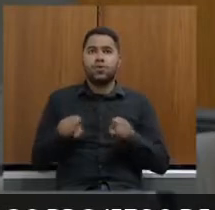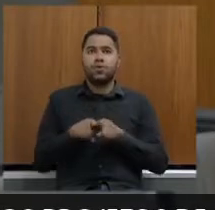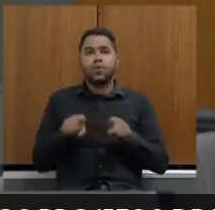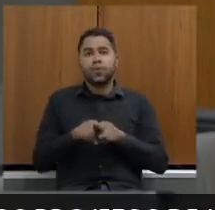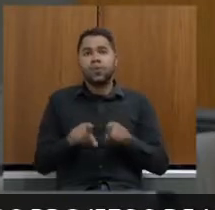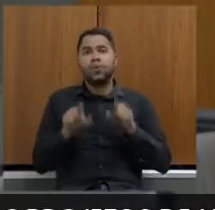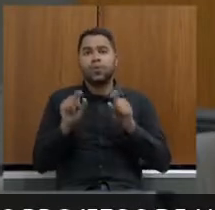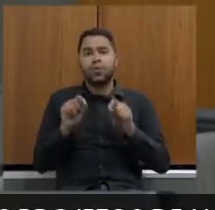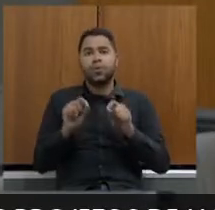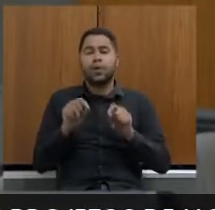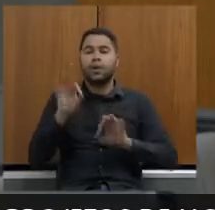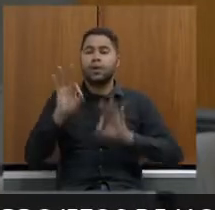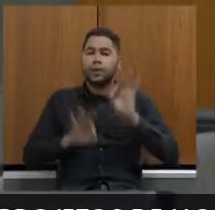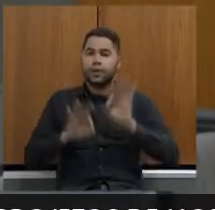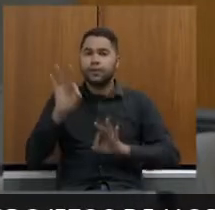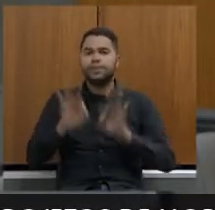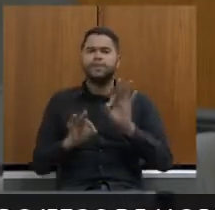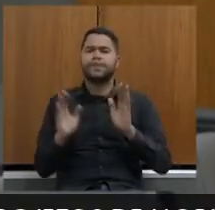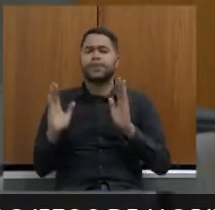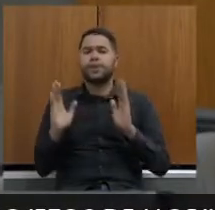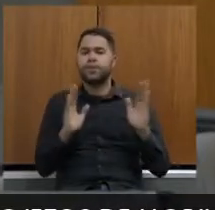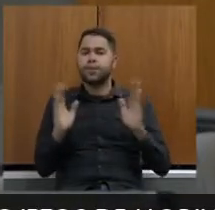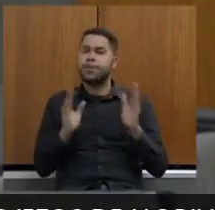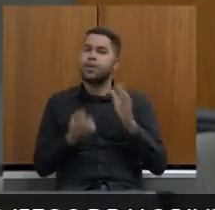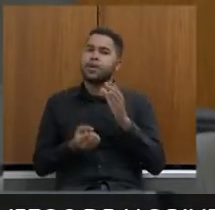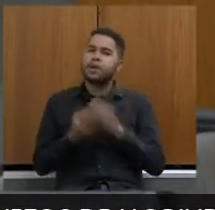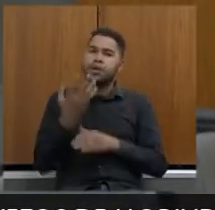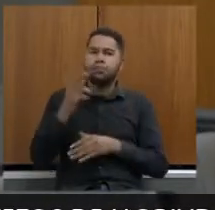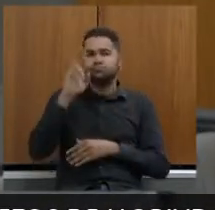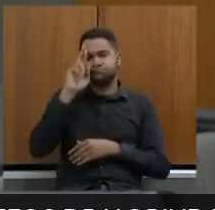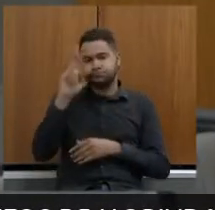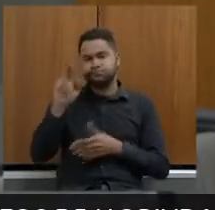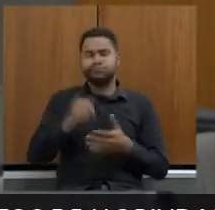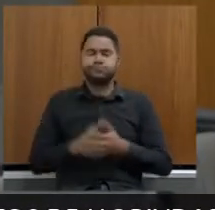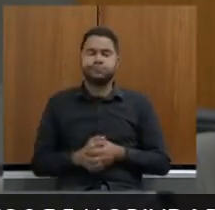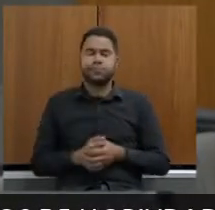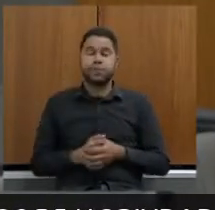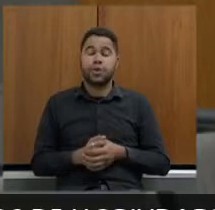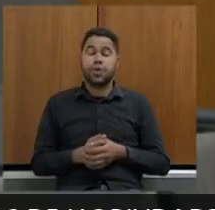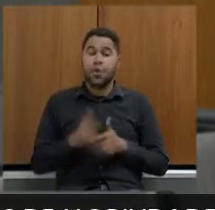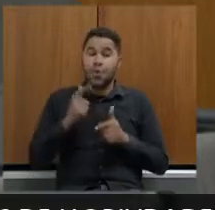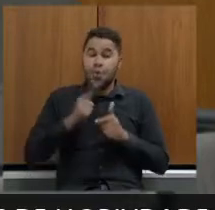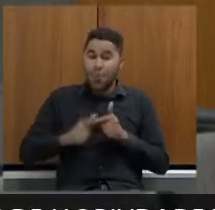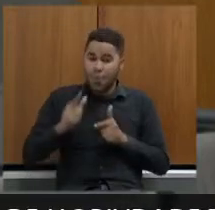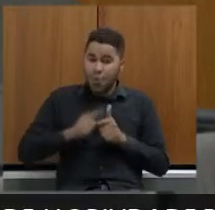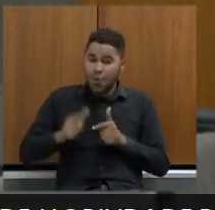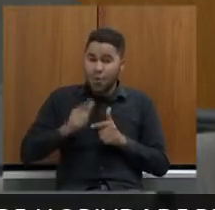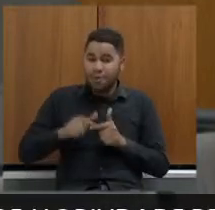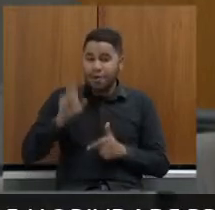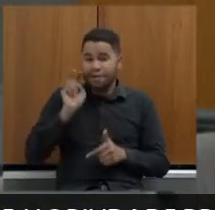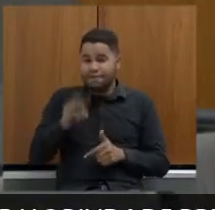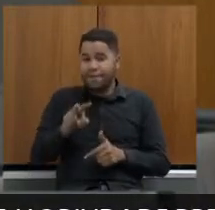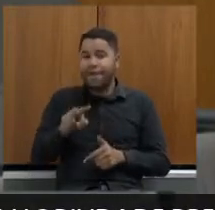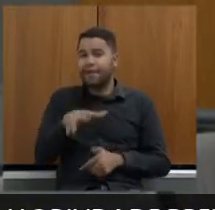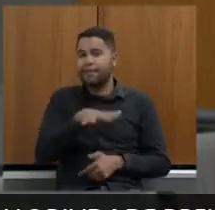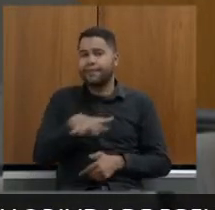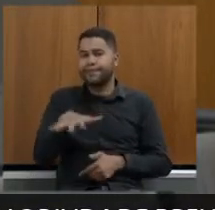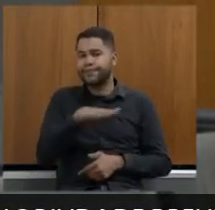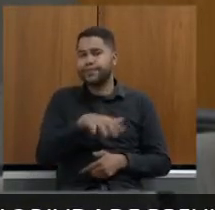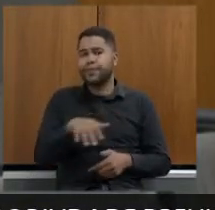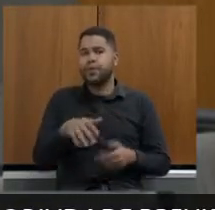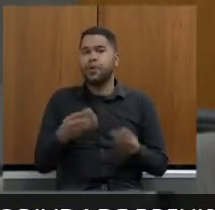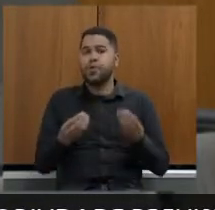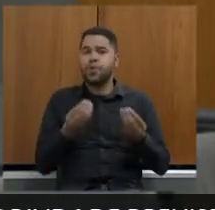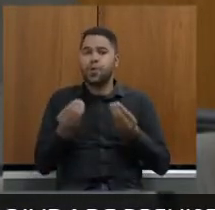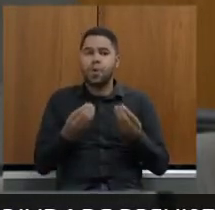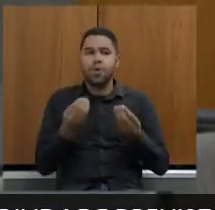planejamento naquele momento criando o plano diretor e o grande problema que a gente via na nossa região era a questão do sistema viário